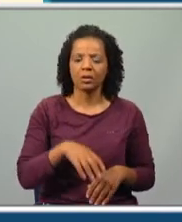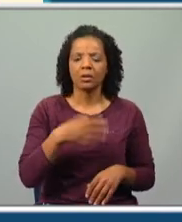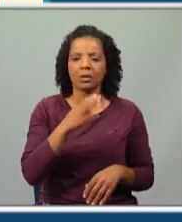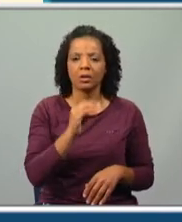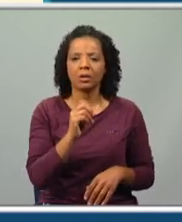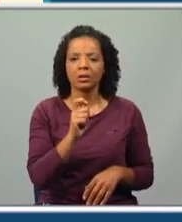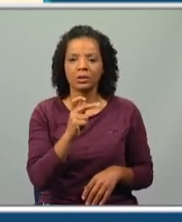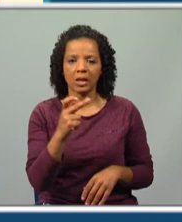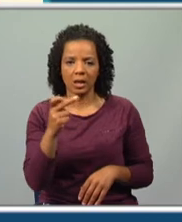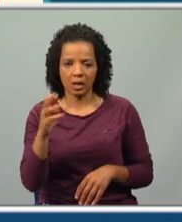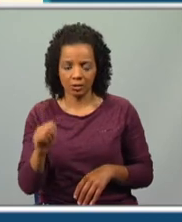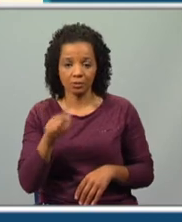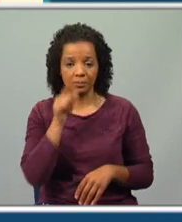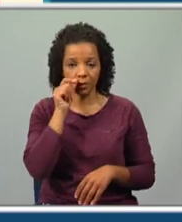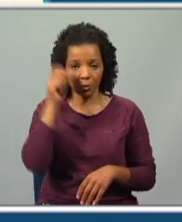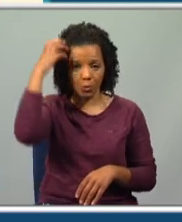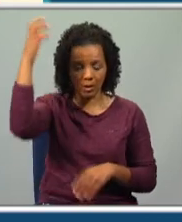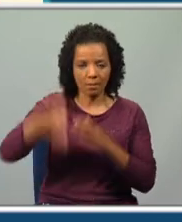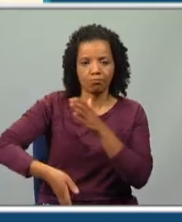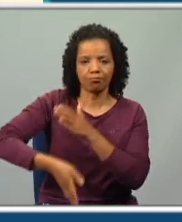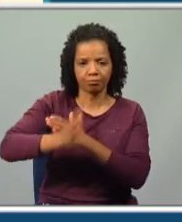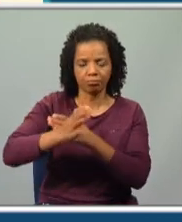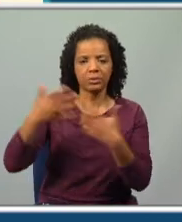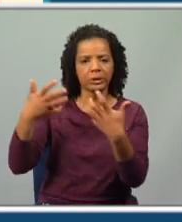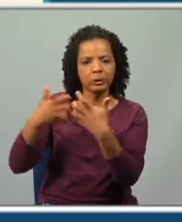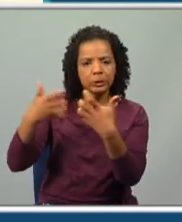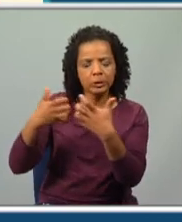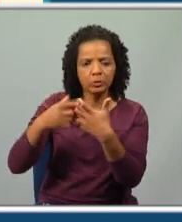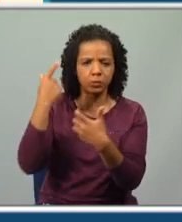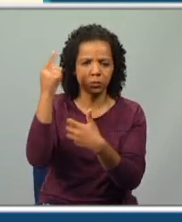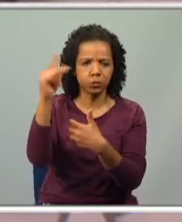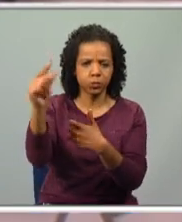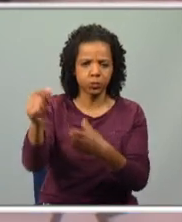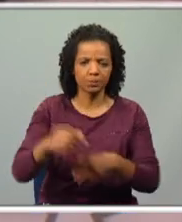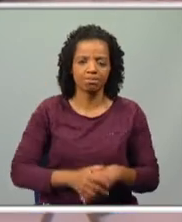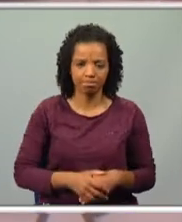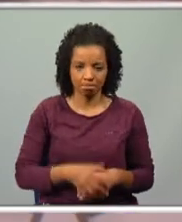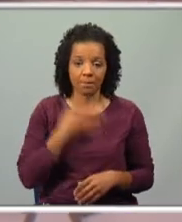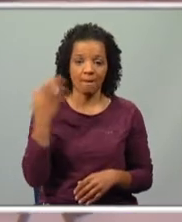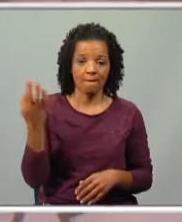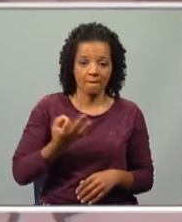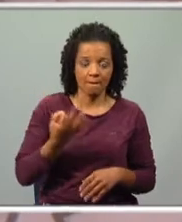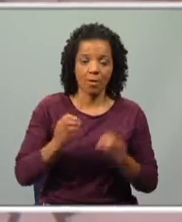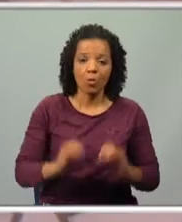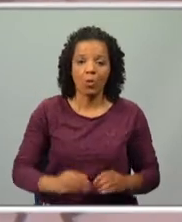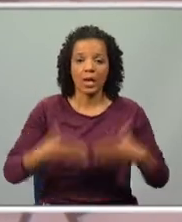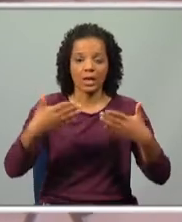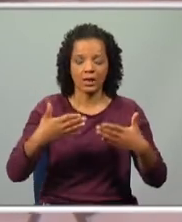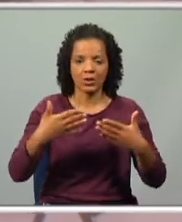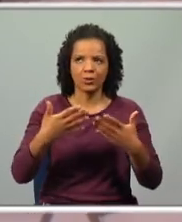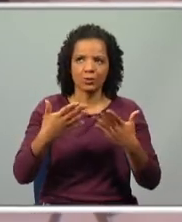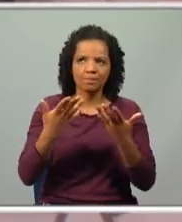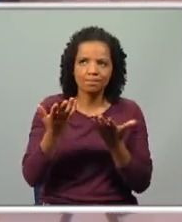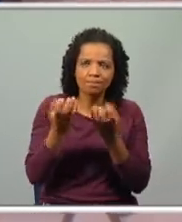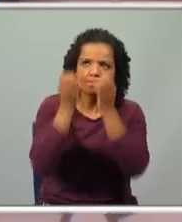E ele partira para batalhar por terras distantes. Apesar daquele início ser vago, nós